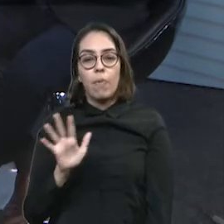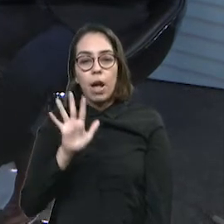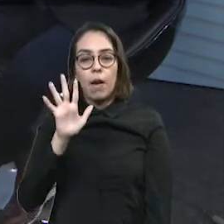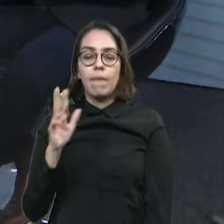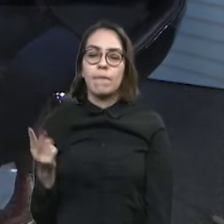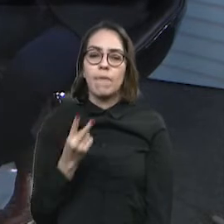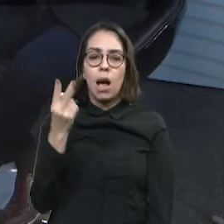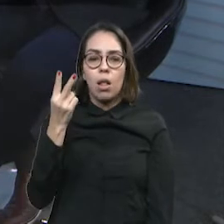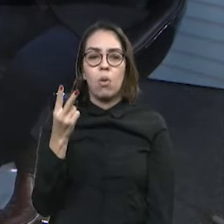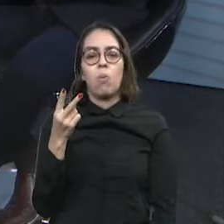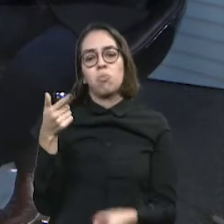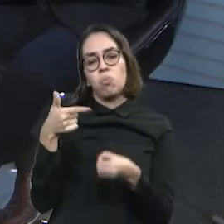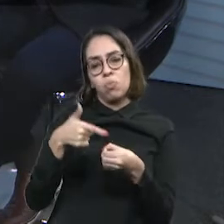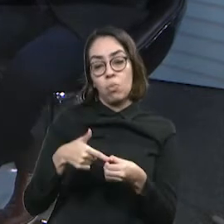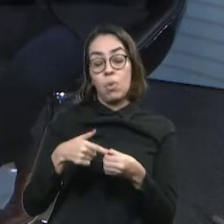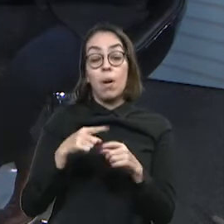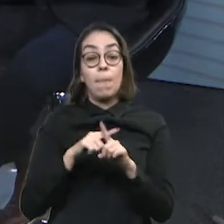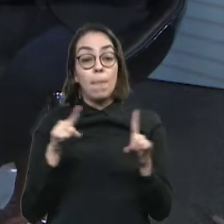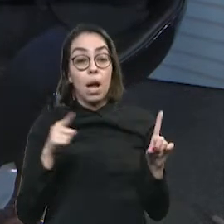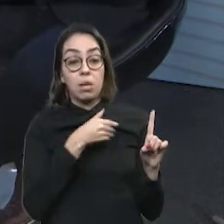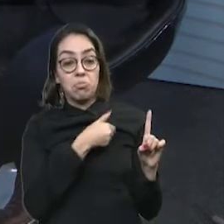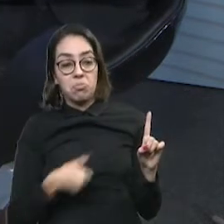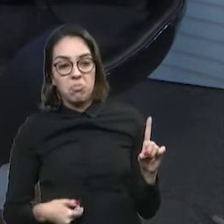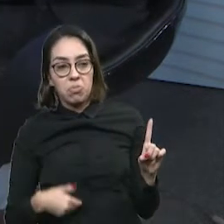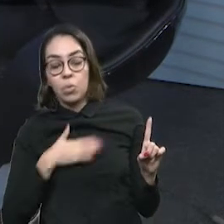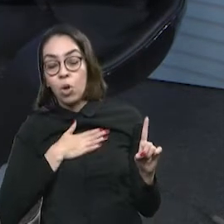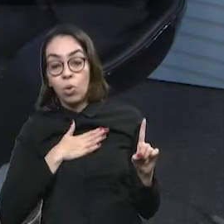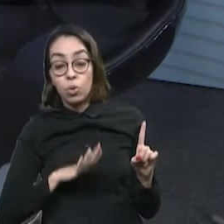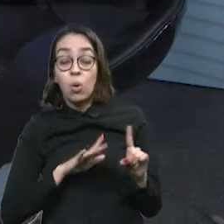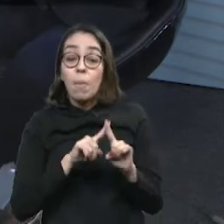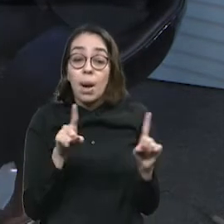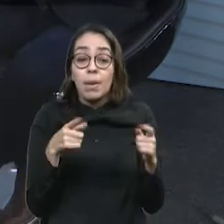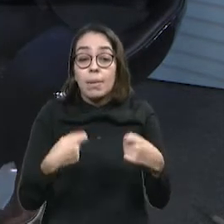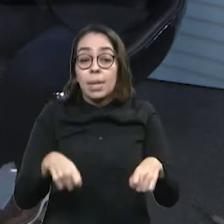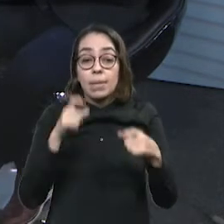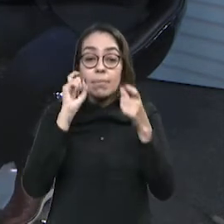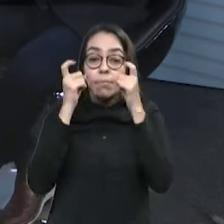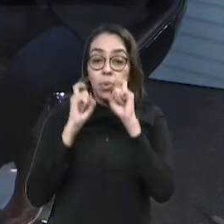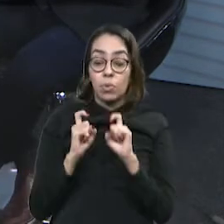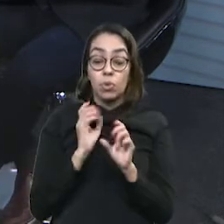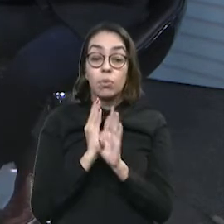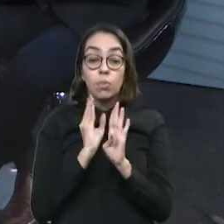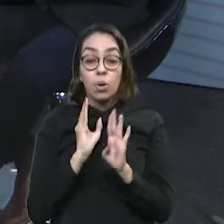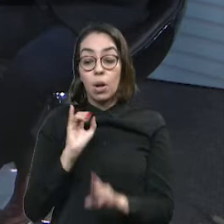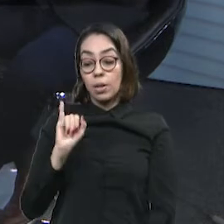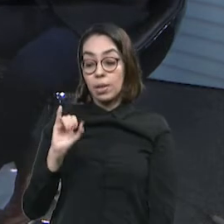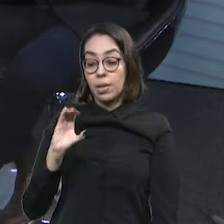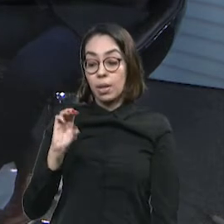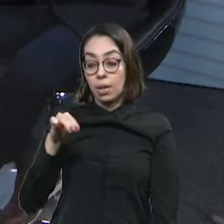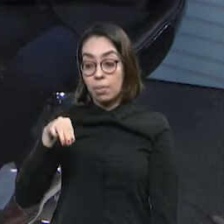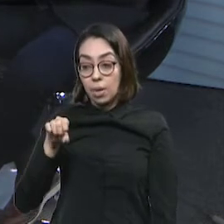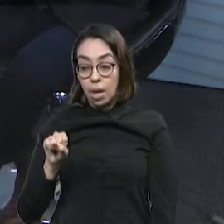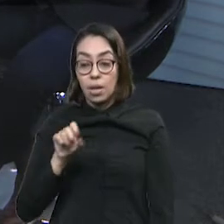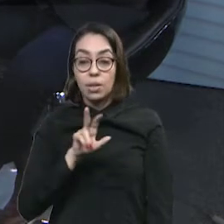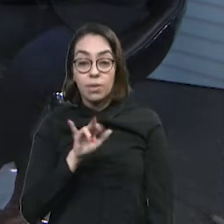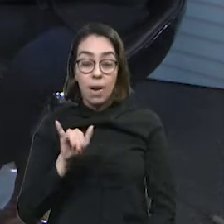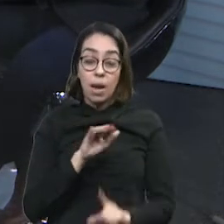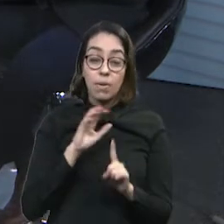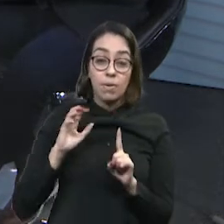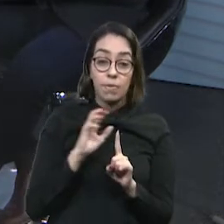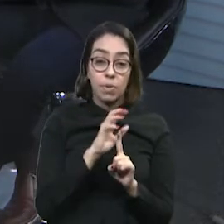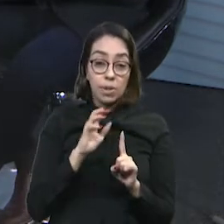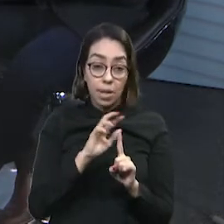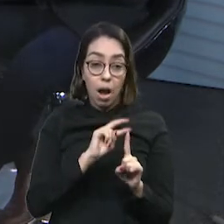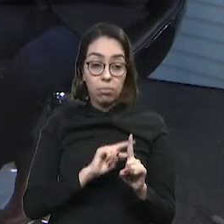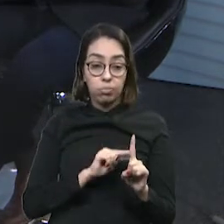governadores não gostaram, mas é um momento em que precisa se discutir essa questão porque o ICMS, ele provoca, ele